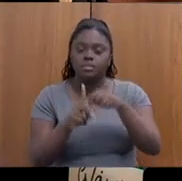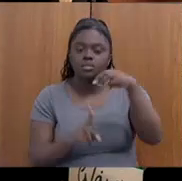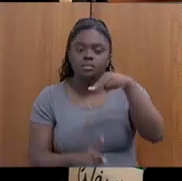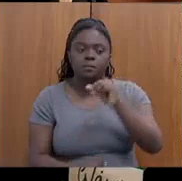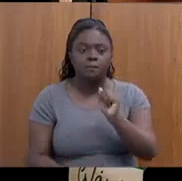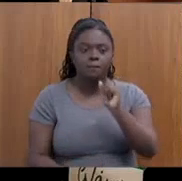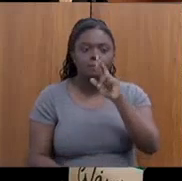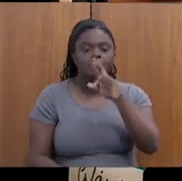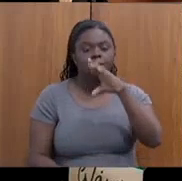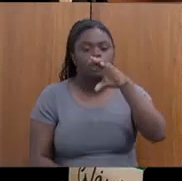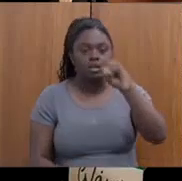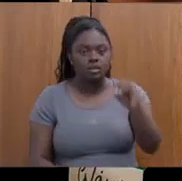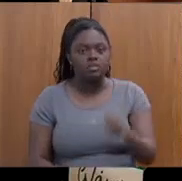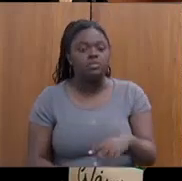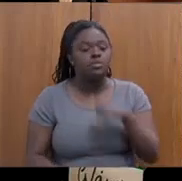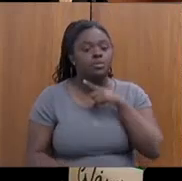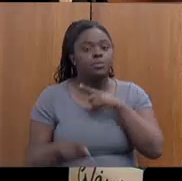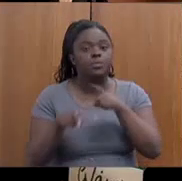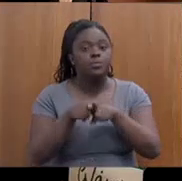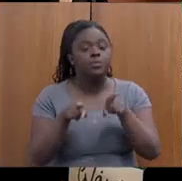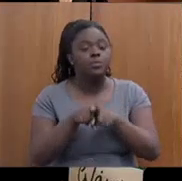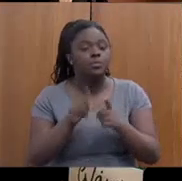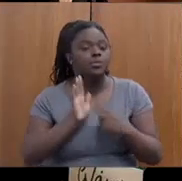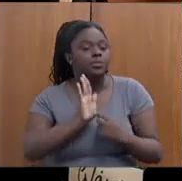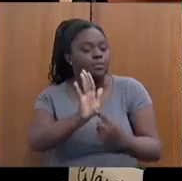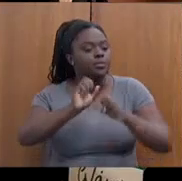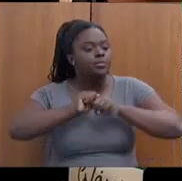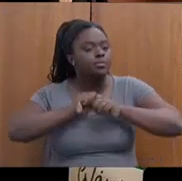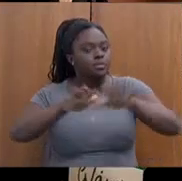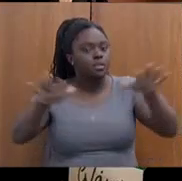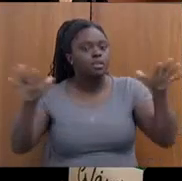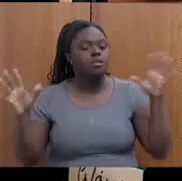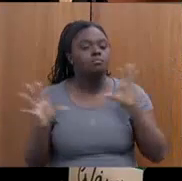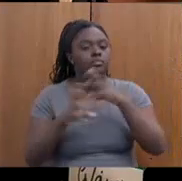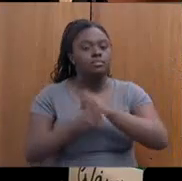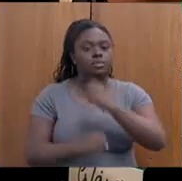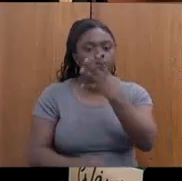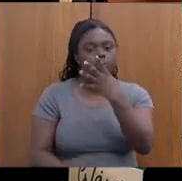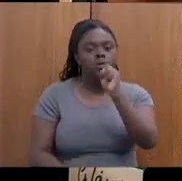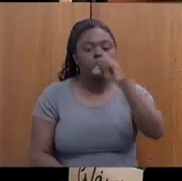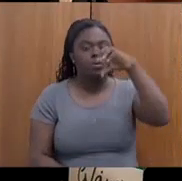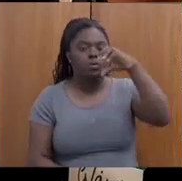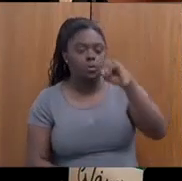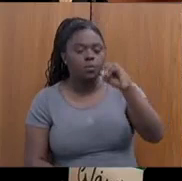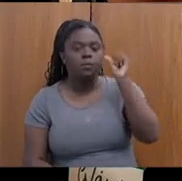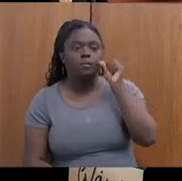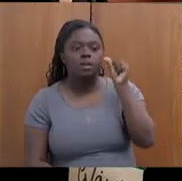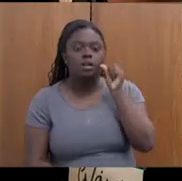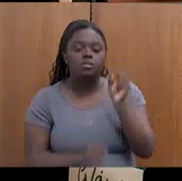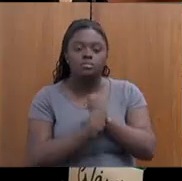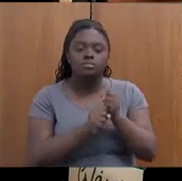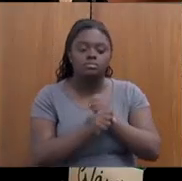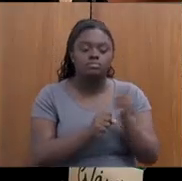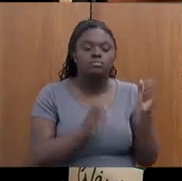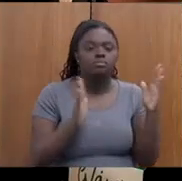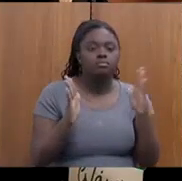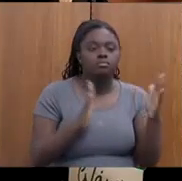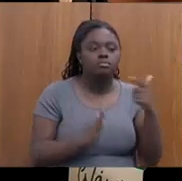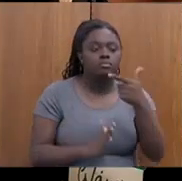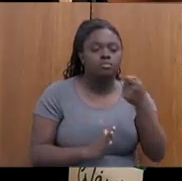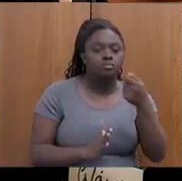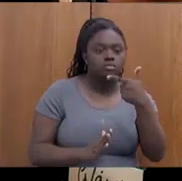até nós temos uma previsão de expansão de 480 mulheres por ano, de 2024 a 2026.